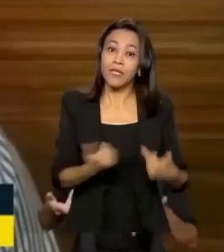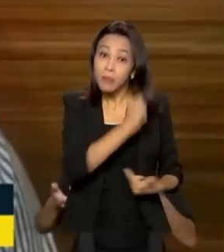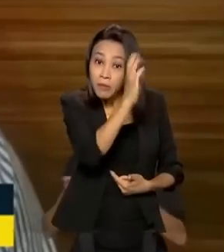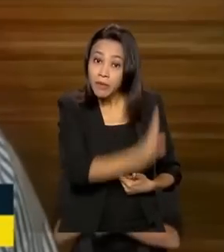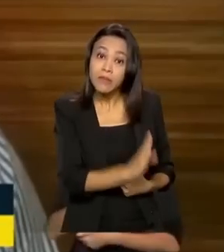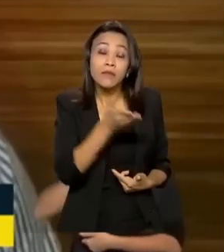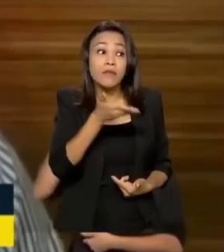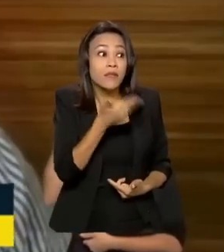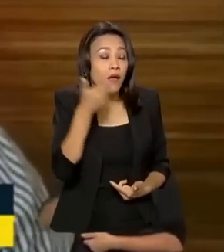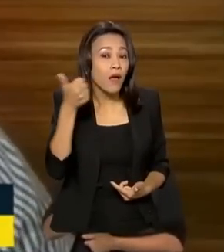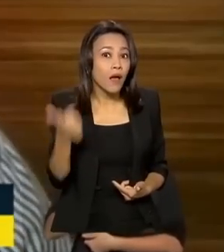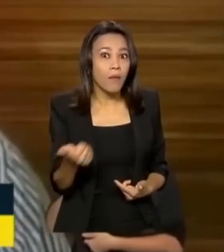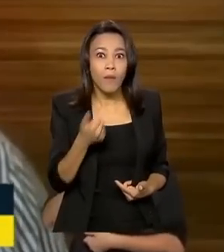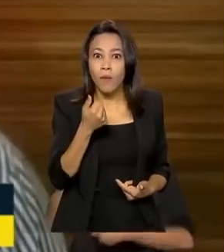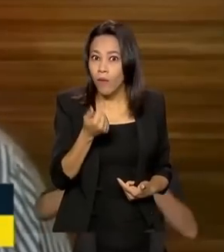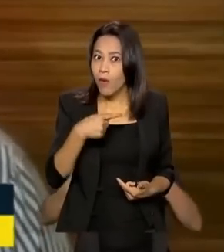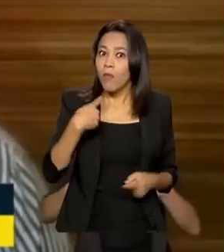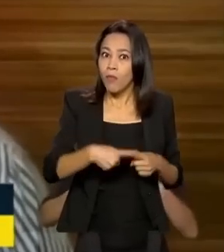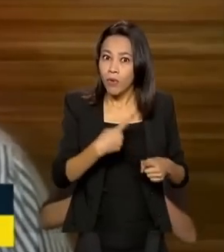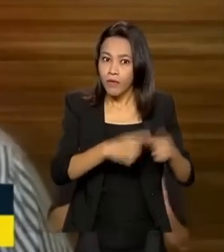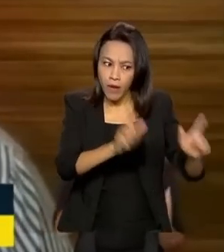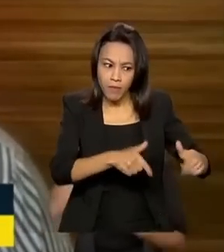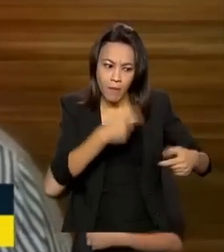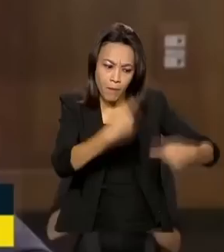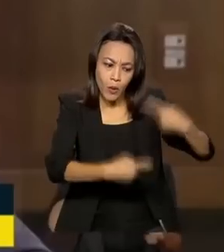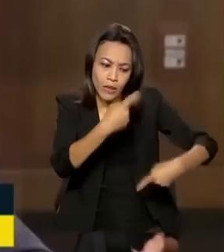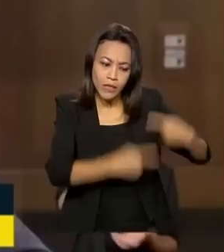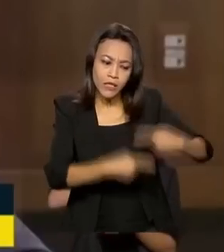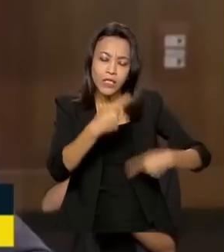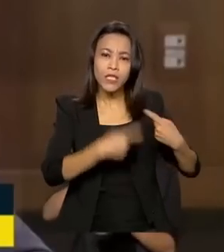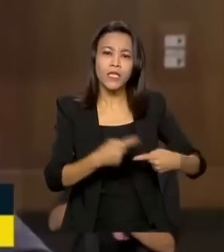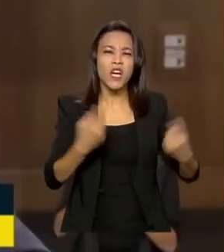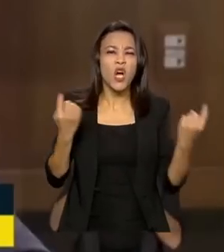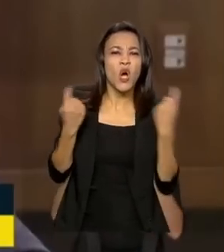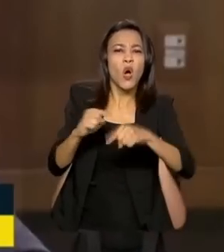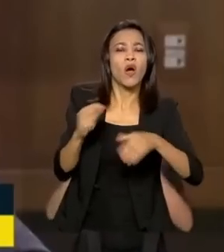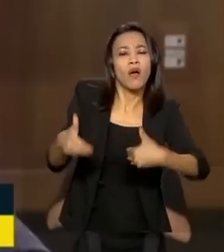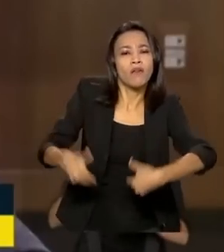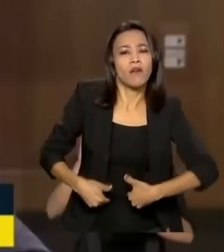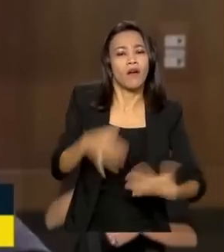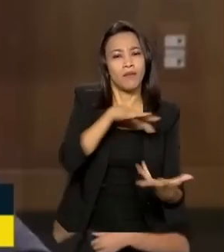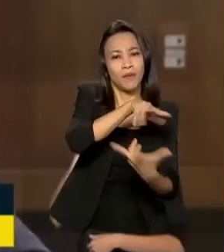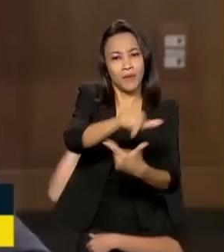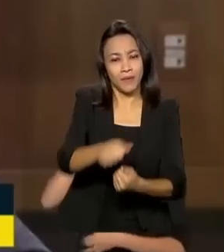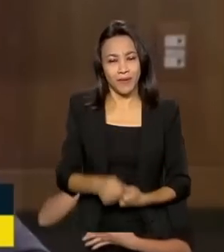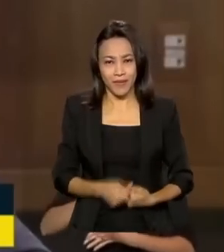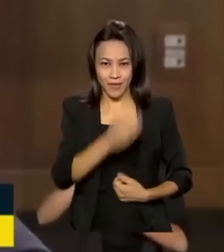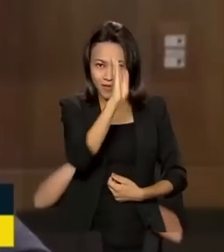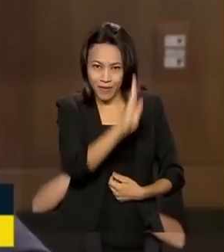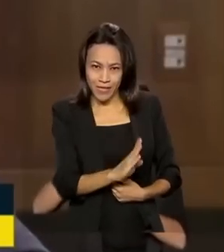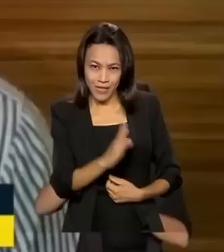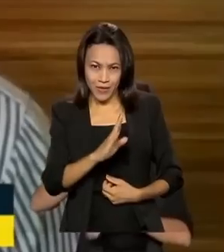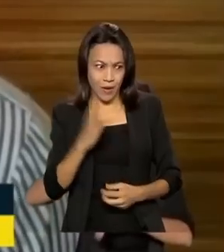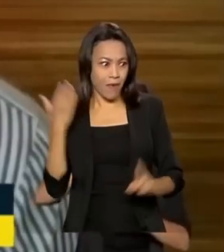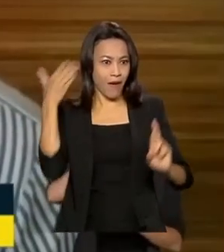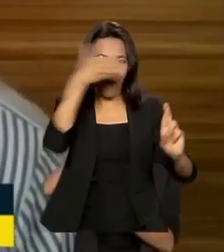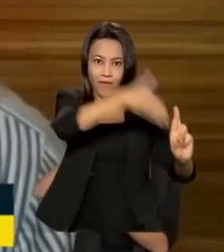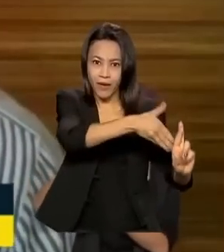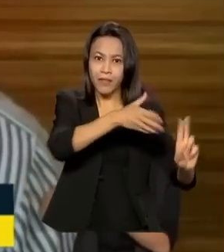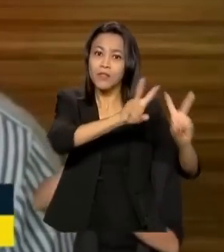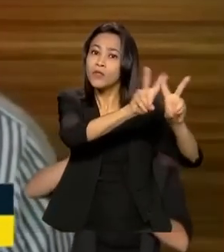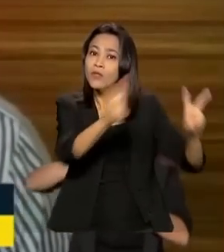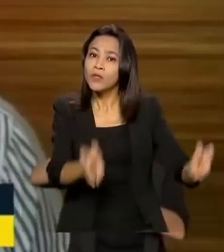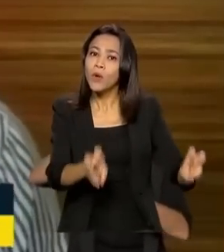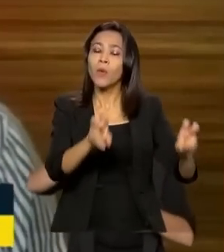e consolidação dessas políticas de combate à fome pelo mundo. E o Brasil, como líderes mundiais que somos na produção de